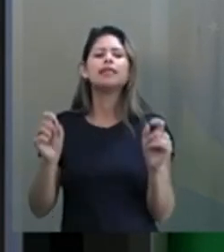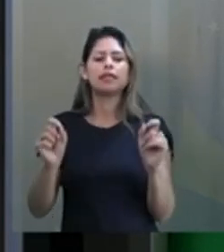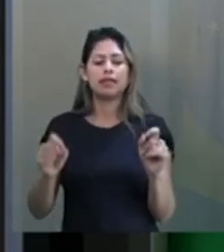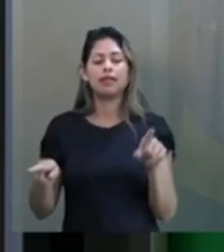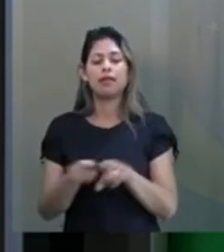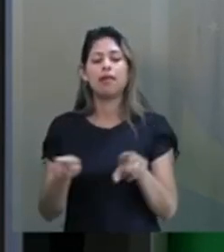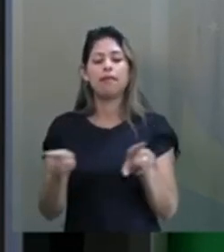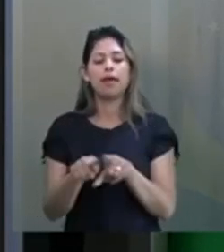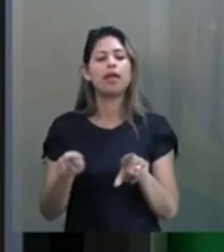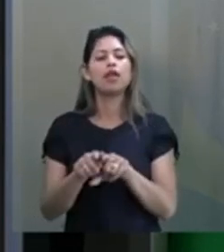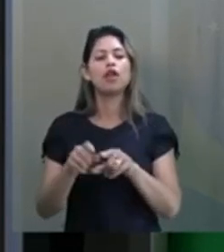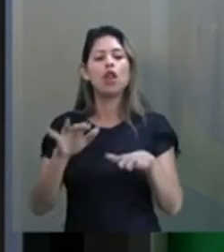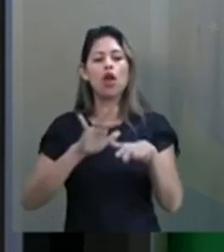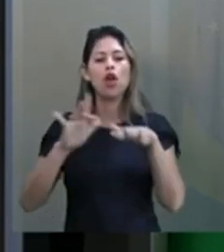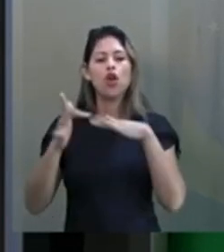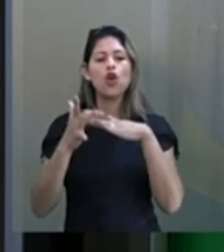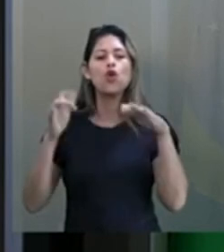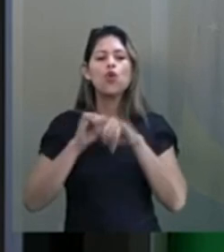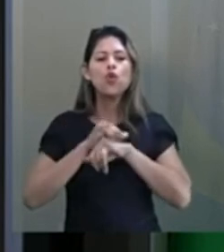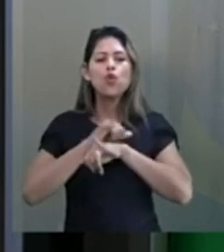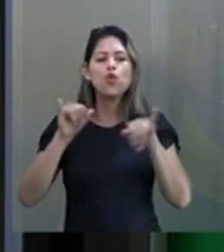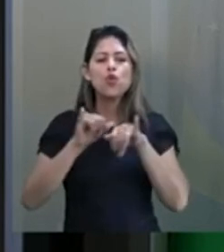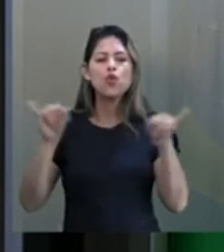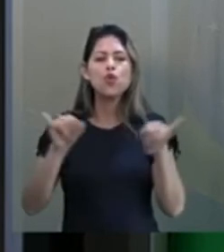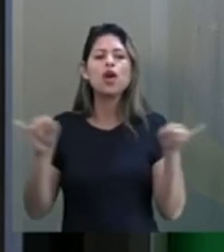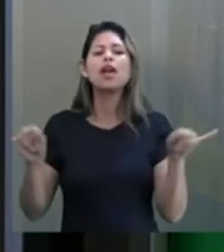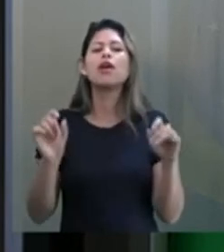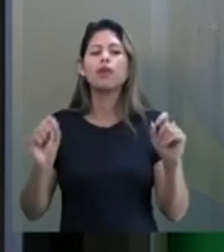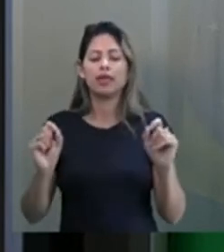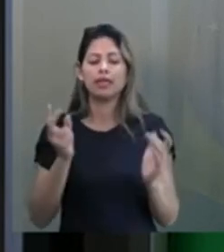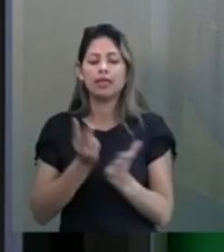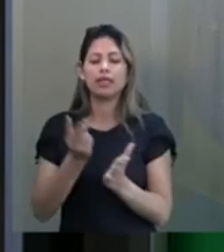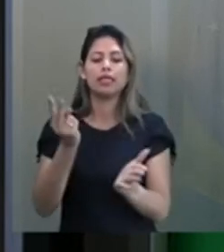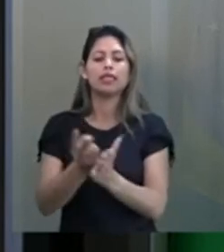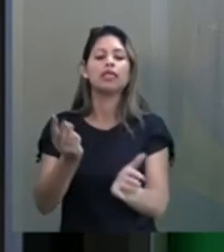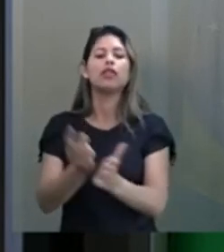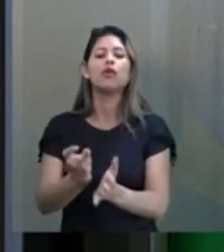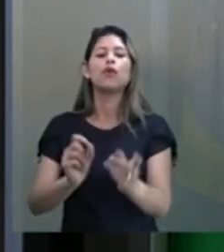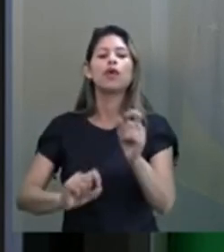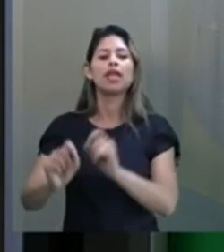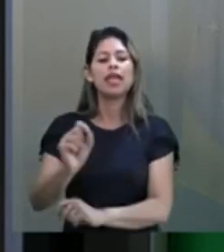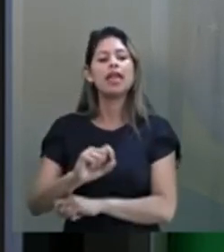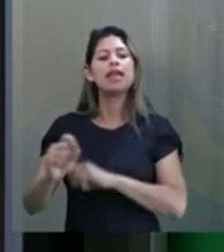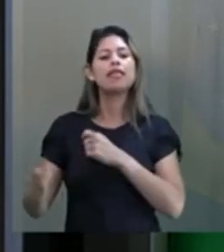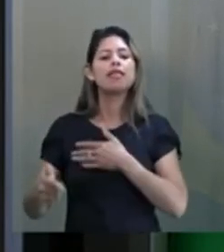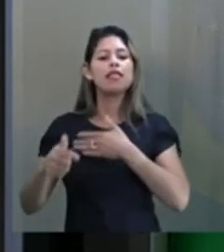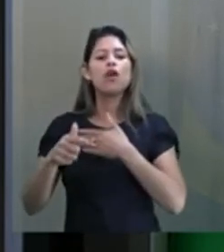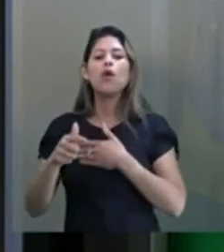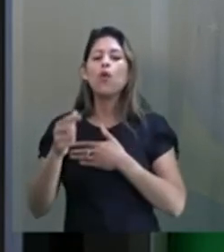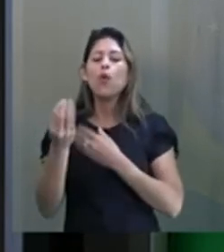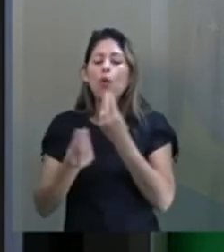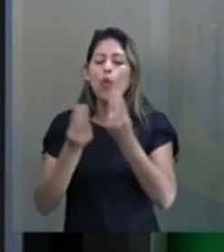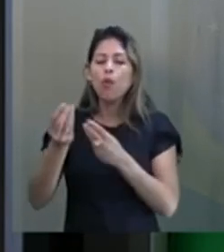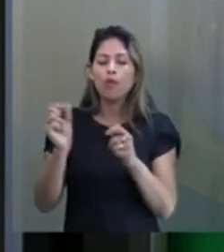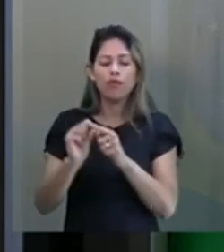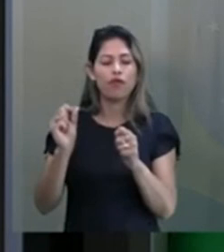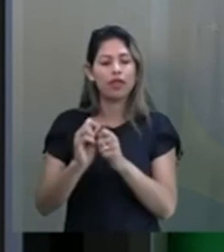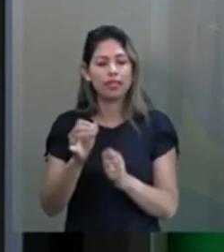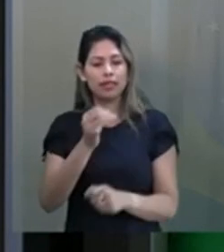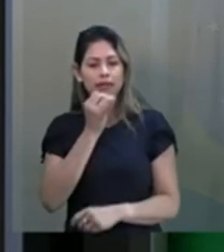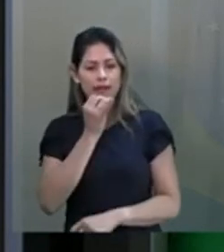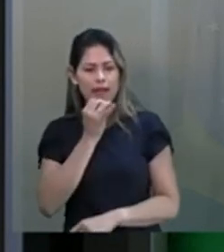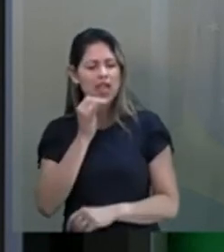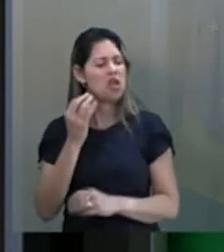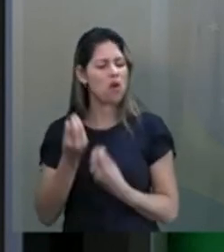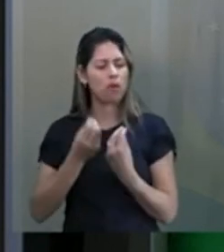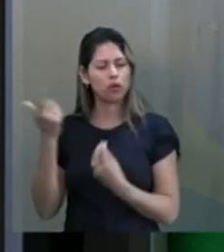imprensa, a imprensa sempre coloca essa questão da desoneração da Folha, por exemplo, como se fosse a grande